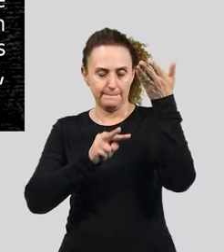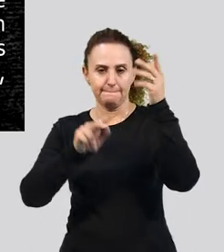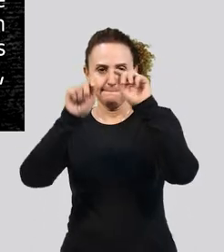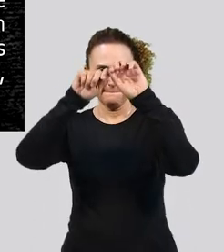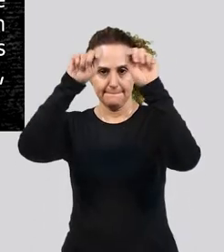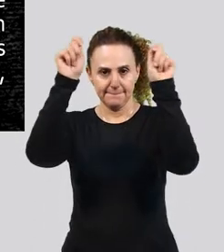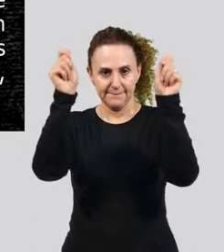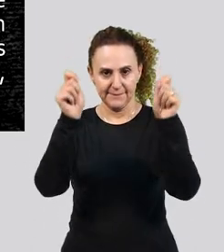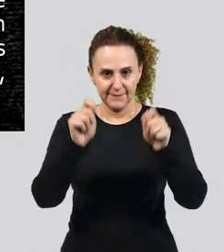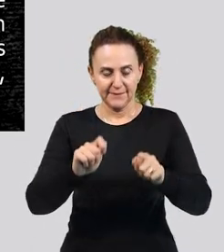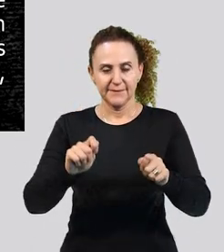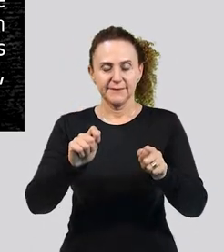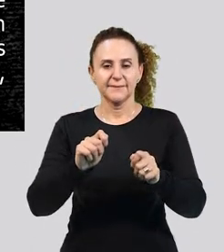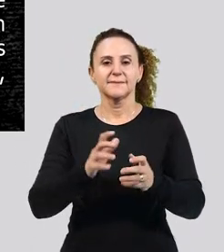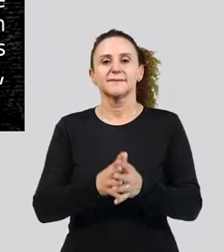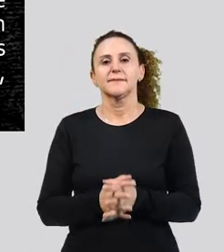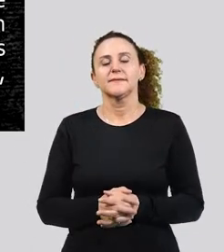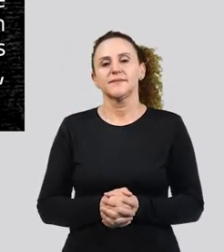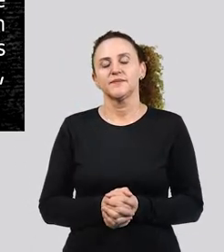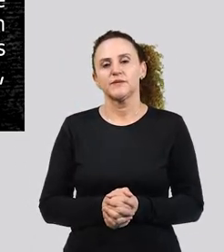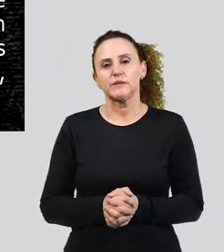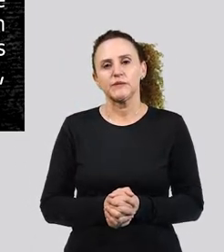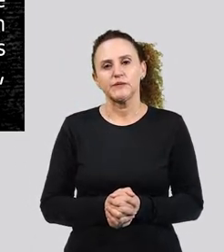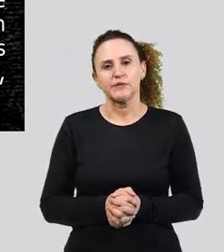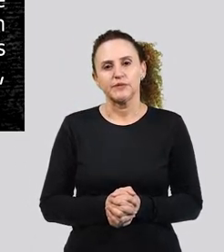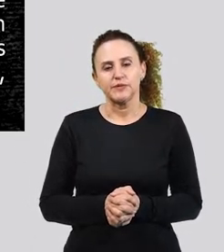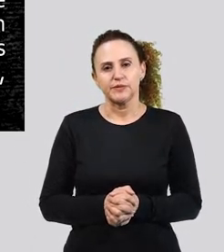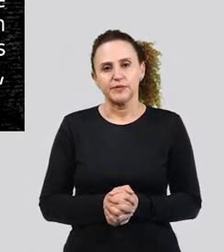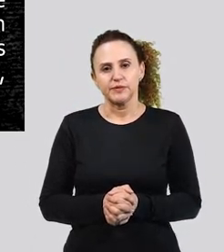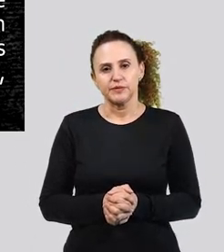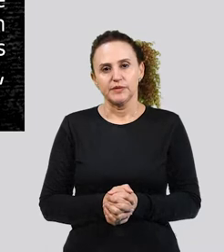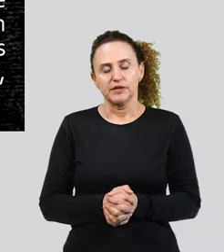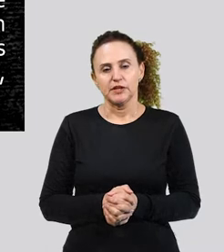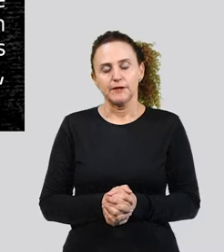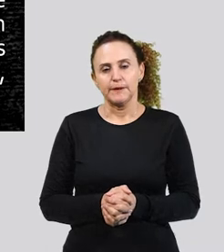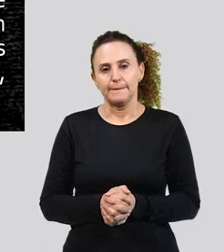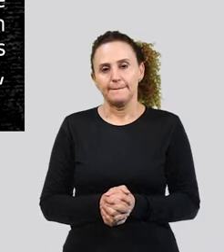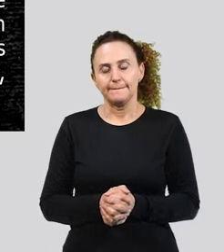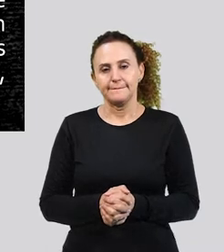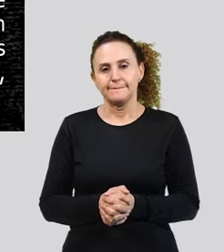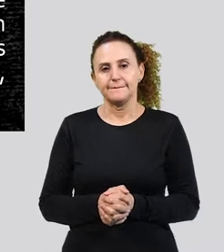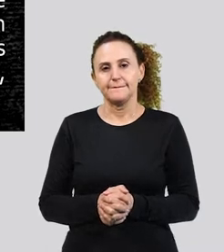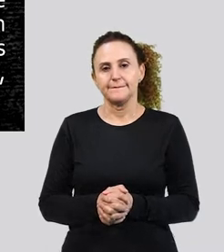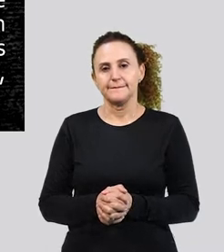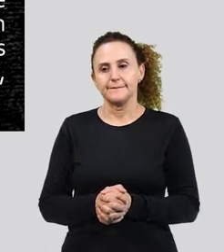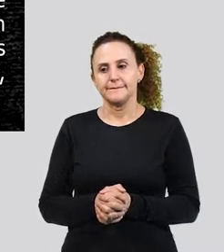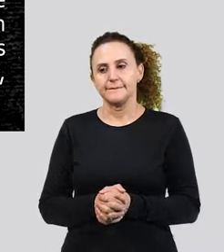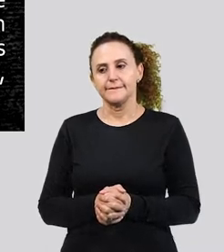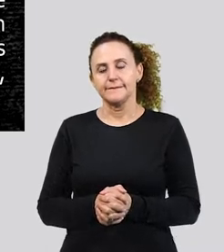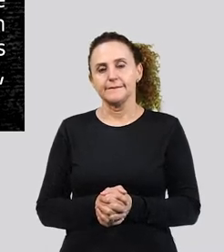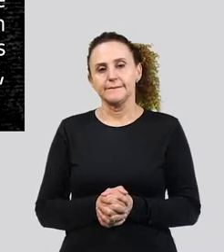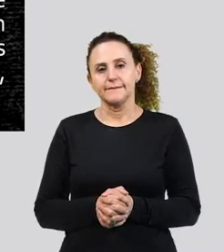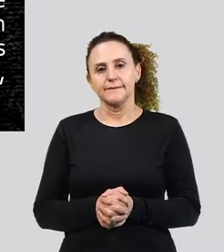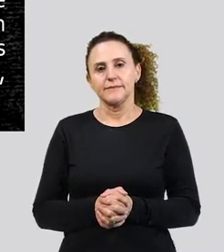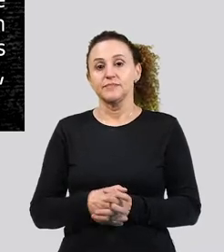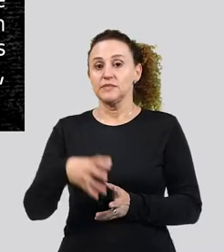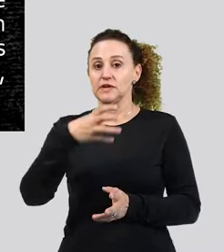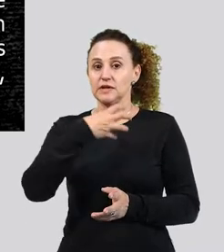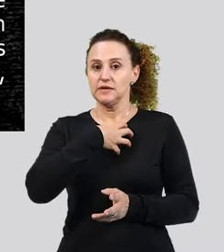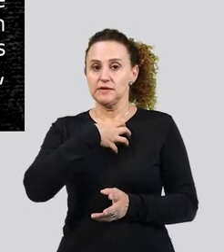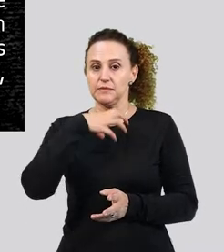sentido que se associa à forma. Então, a semântica vai estudar, vai estar relacionada ao